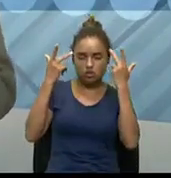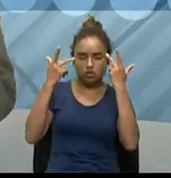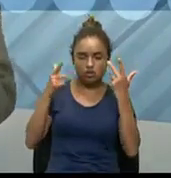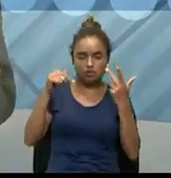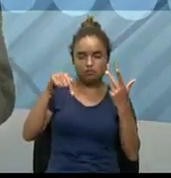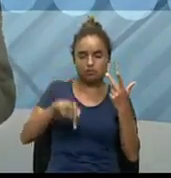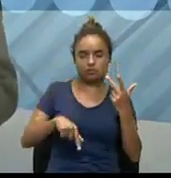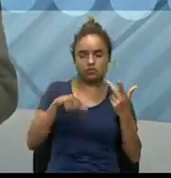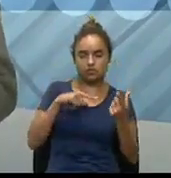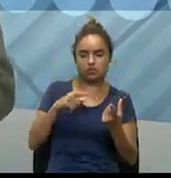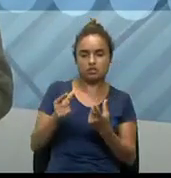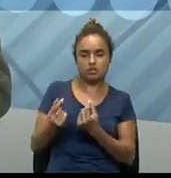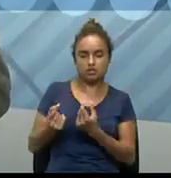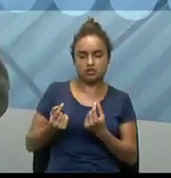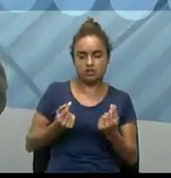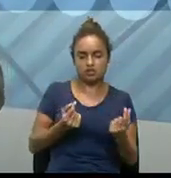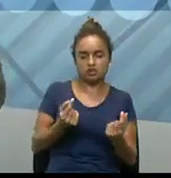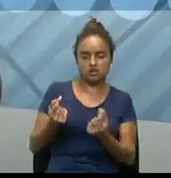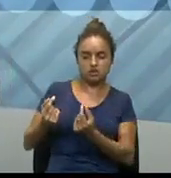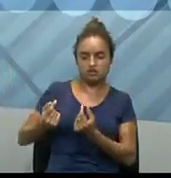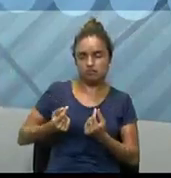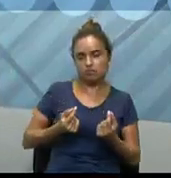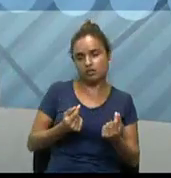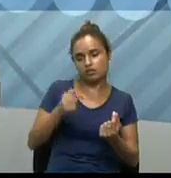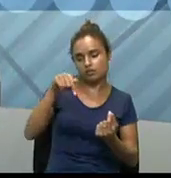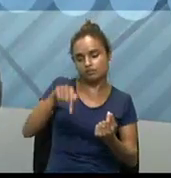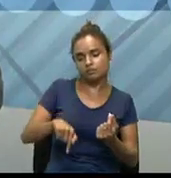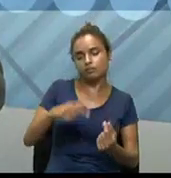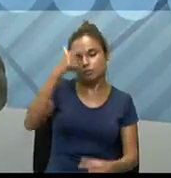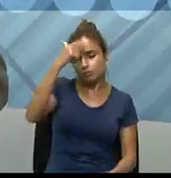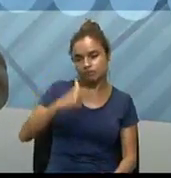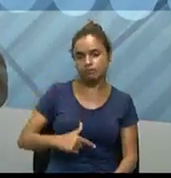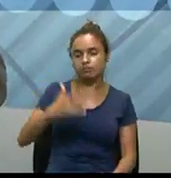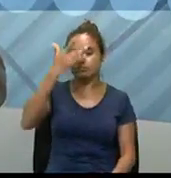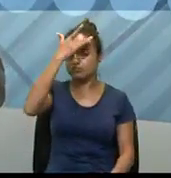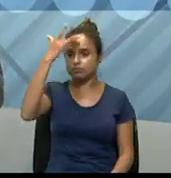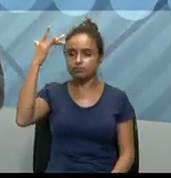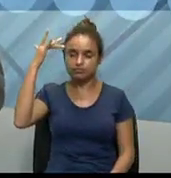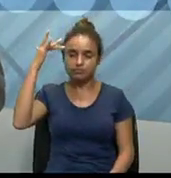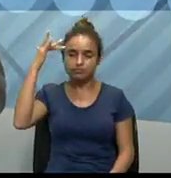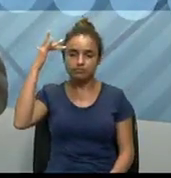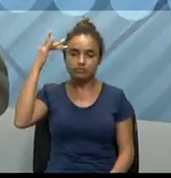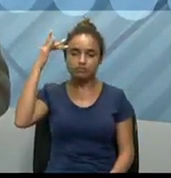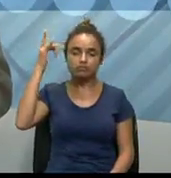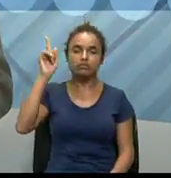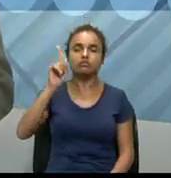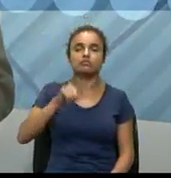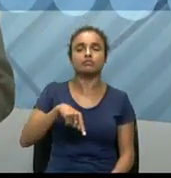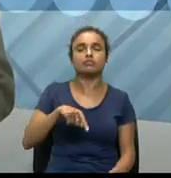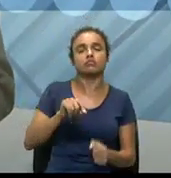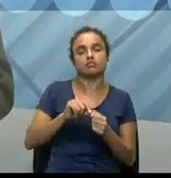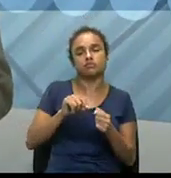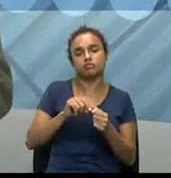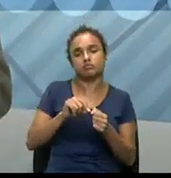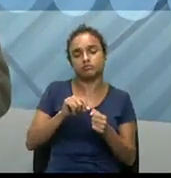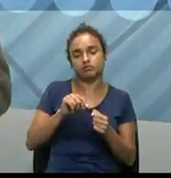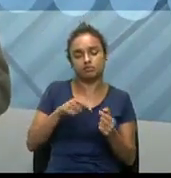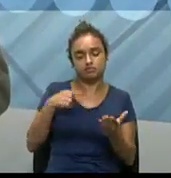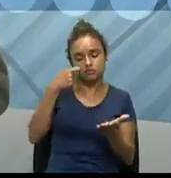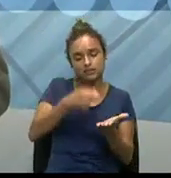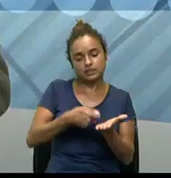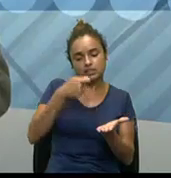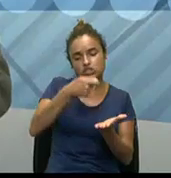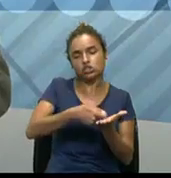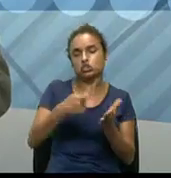preço, né, de quanto receber, né, então, essas pessoas, elas vão, faz, né, então, pagamento